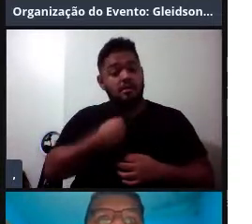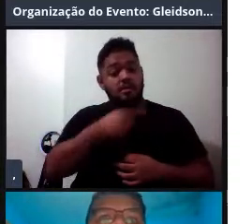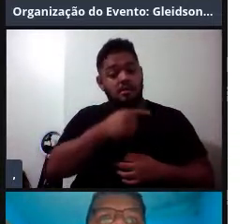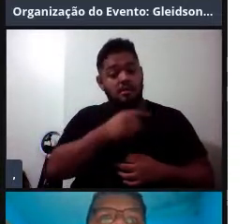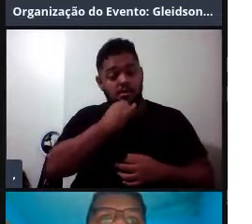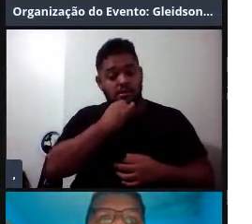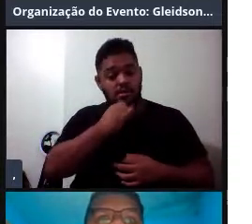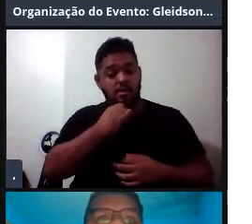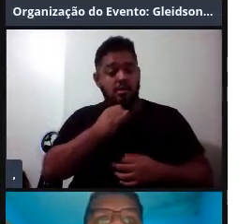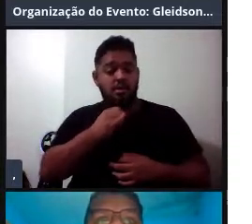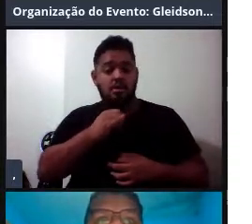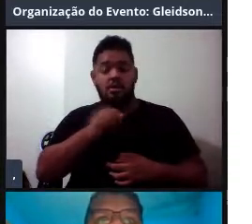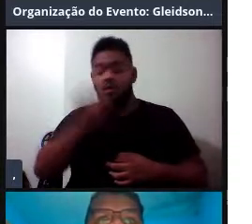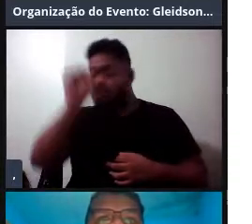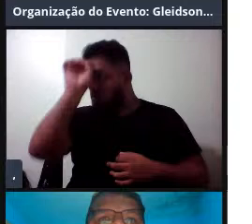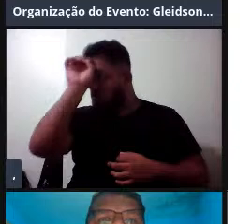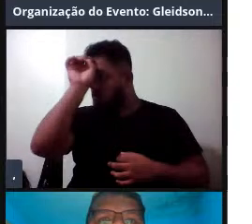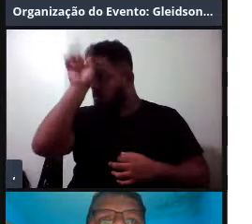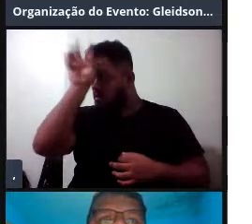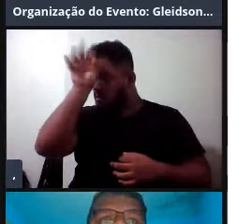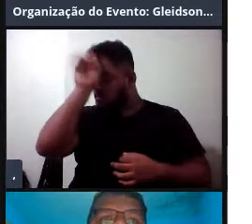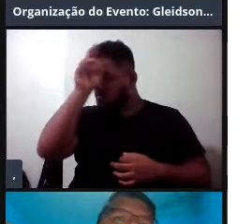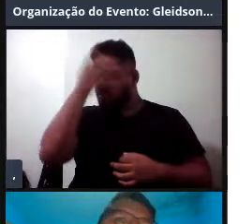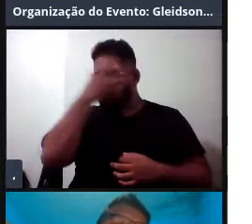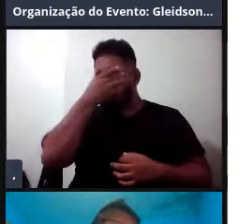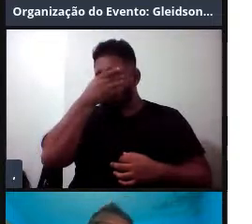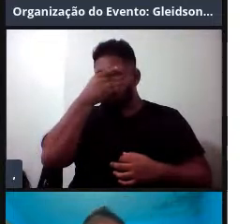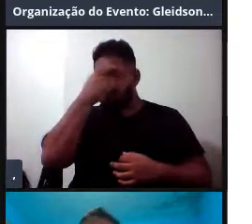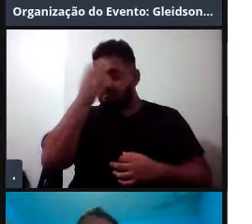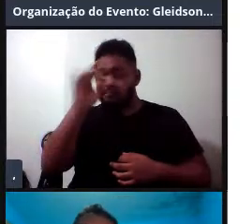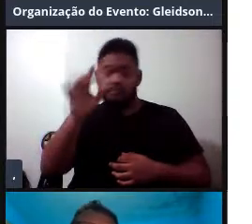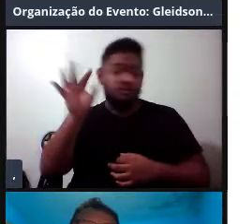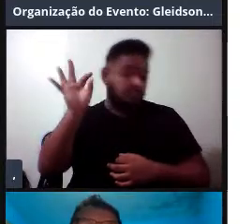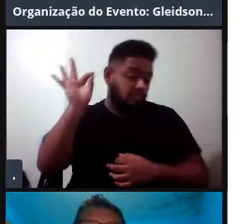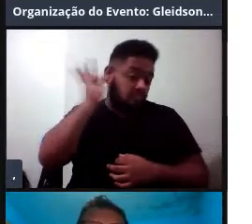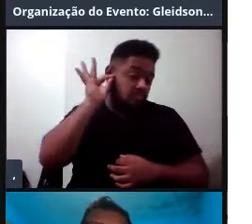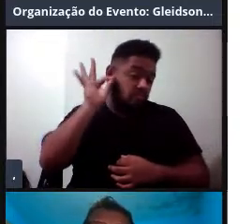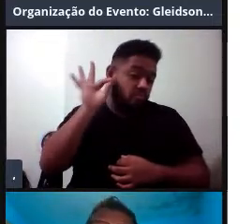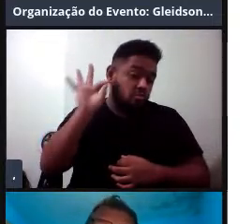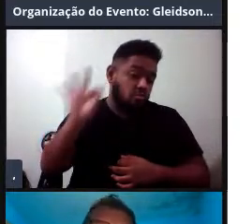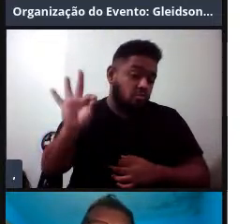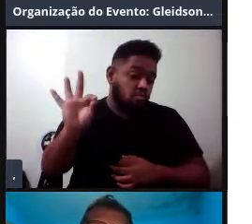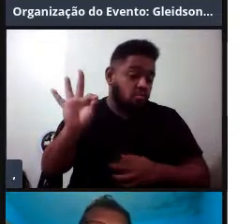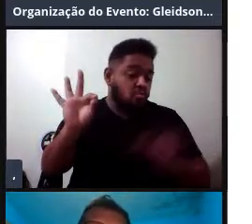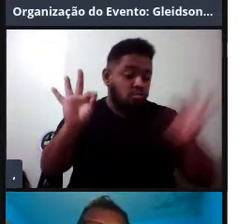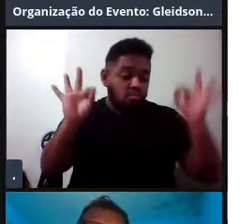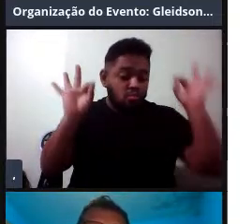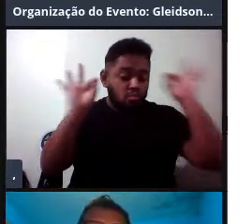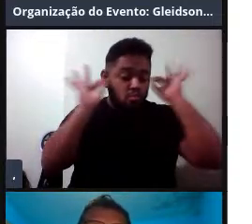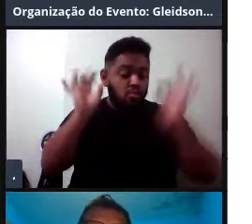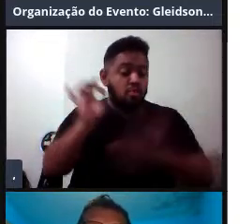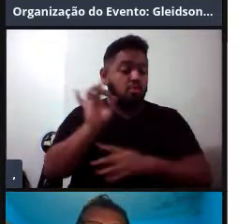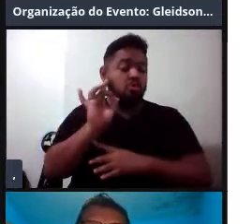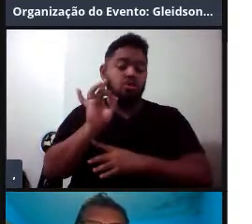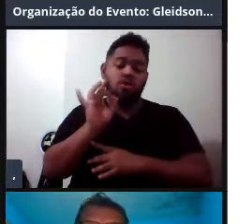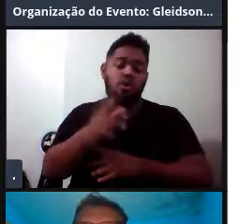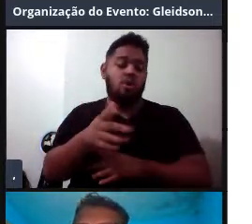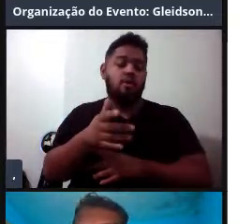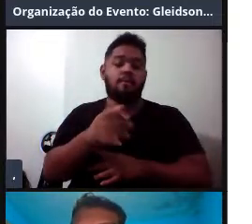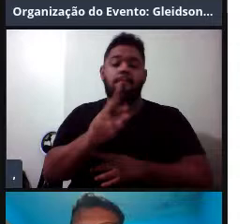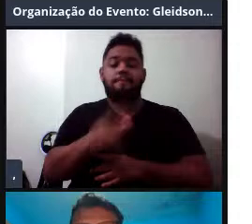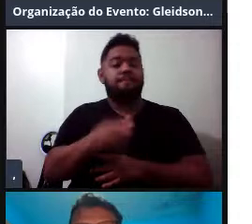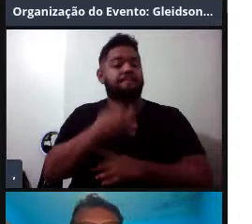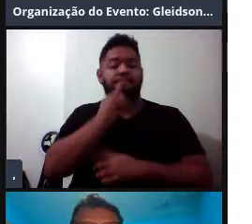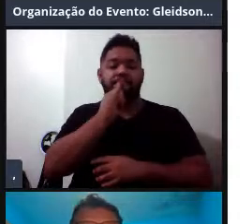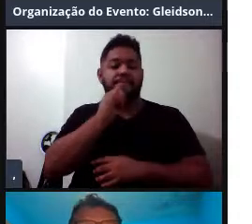por exemplo, aqui são botulosa, o ouvido é só esse orifíciozinho bem pequenininho aqui do lado da cabeça, e ele não é, o ouvido